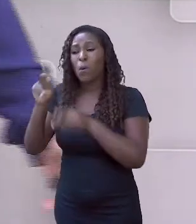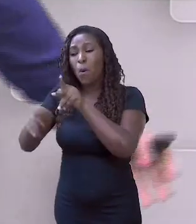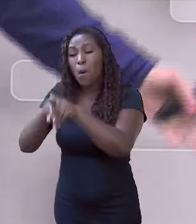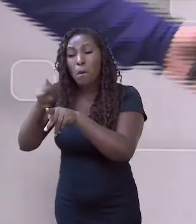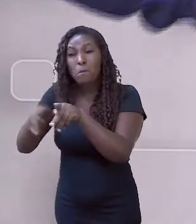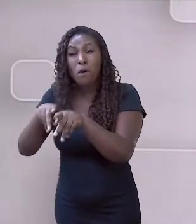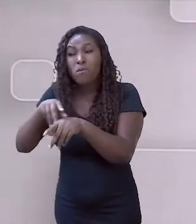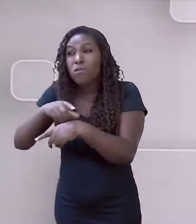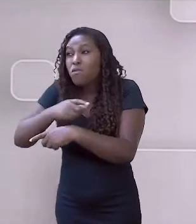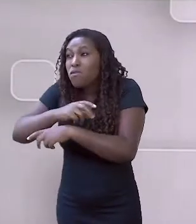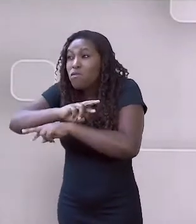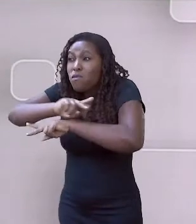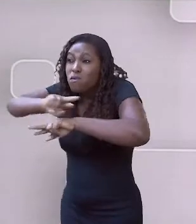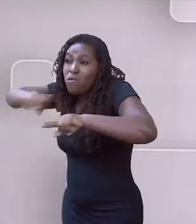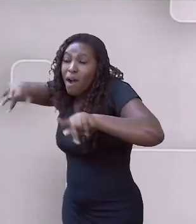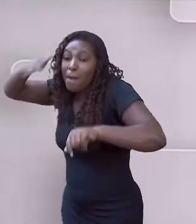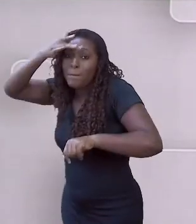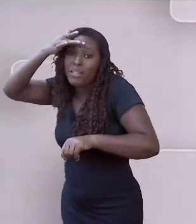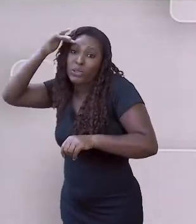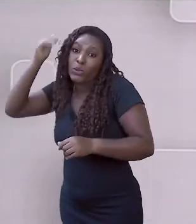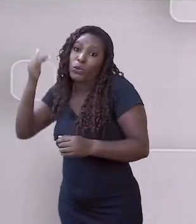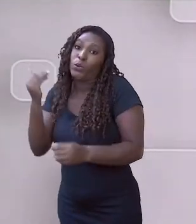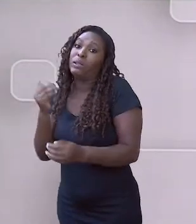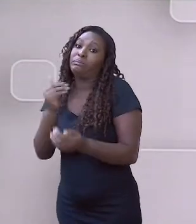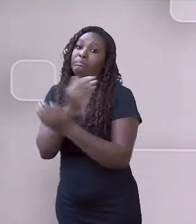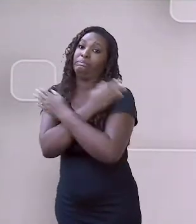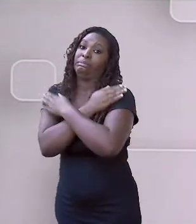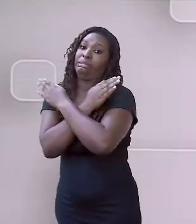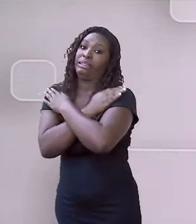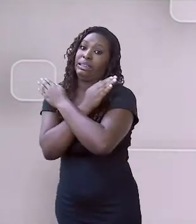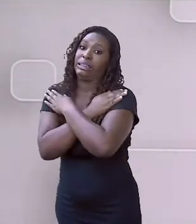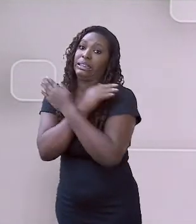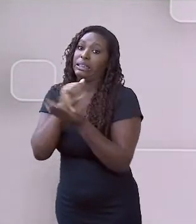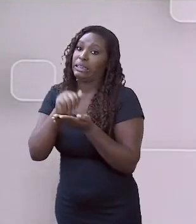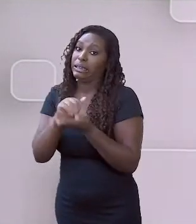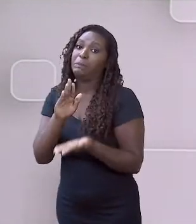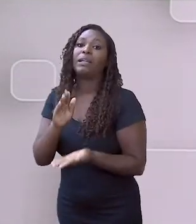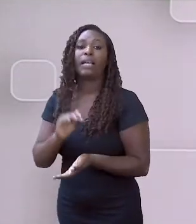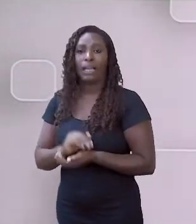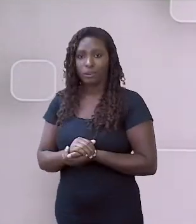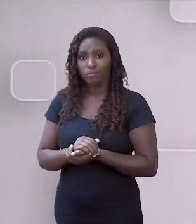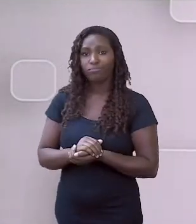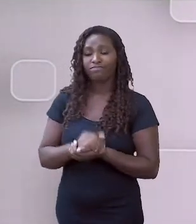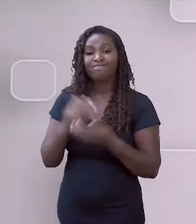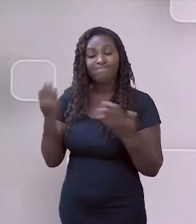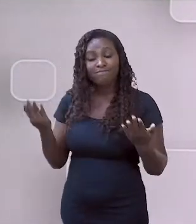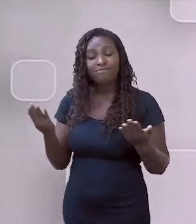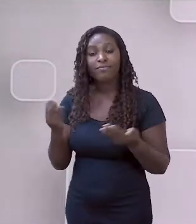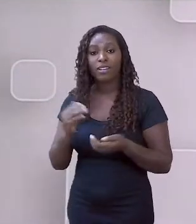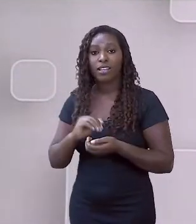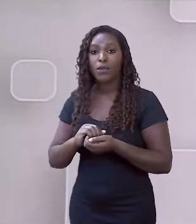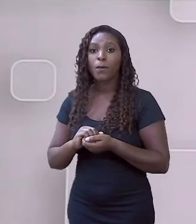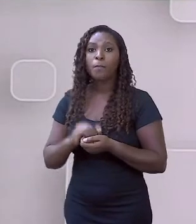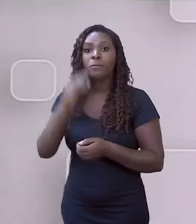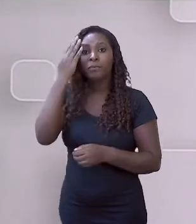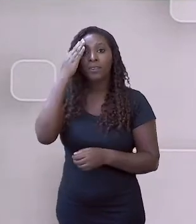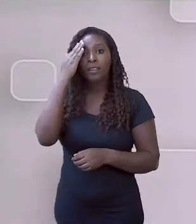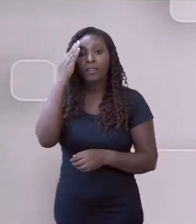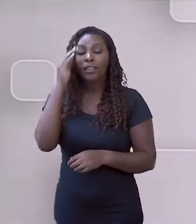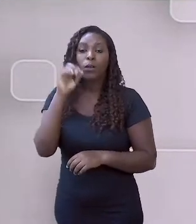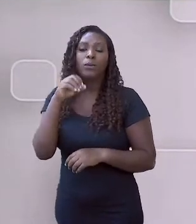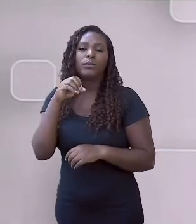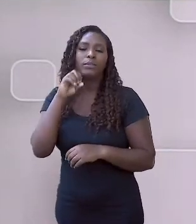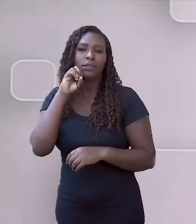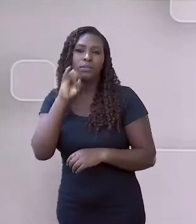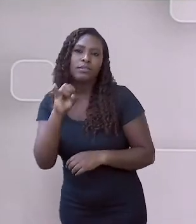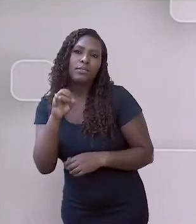ela absorve um número muito grande da sua população. Porque aquela agricultura, que